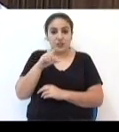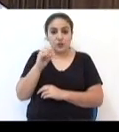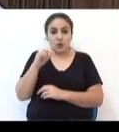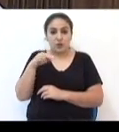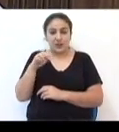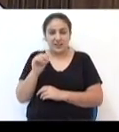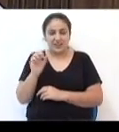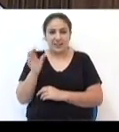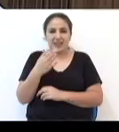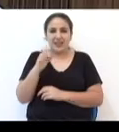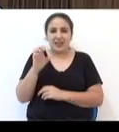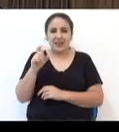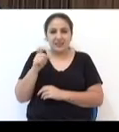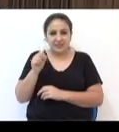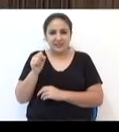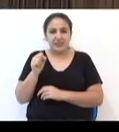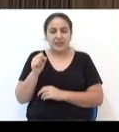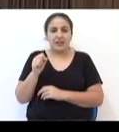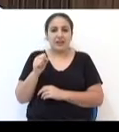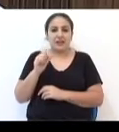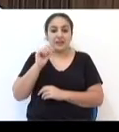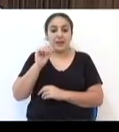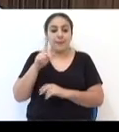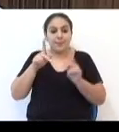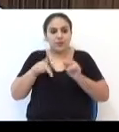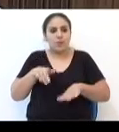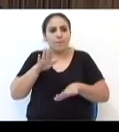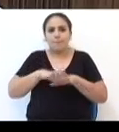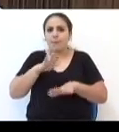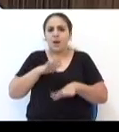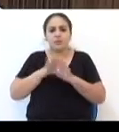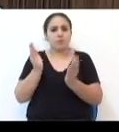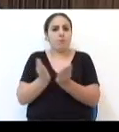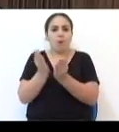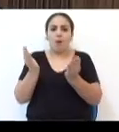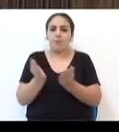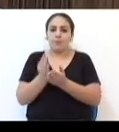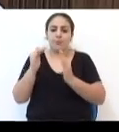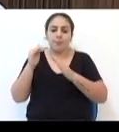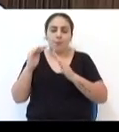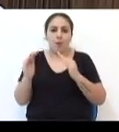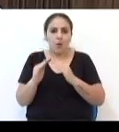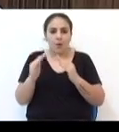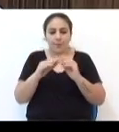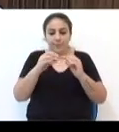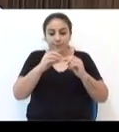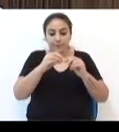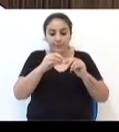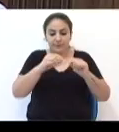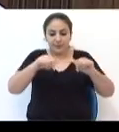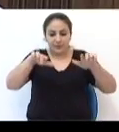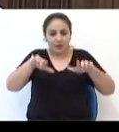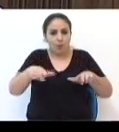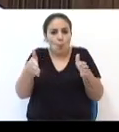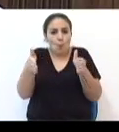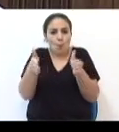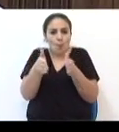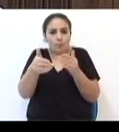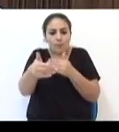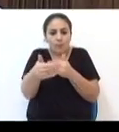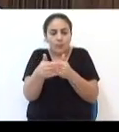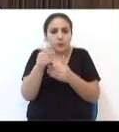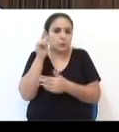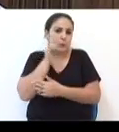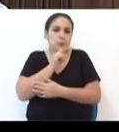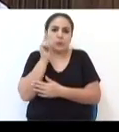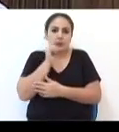EIS são aquelas zonas onde as pessoas mais pobres de Passo Fundo moram. O terreno é pequeno, então eles não têm condições